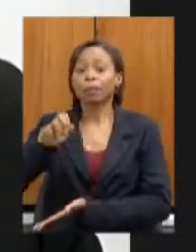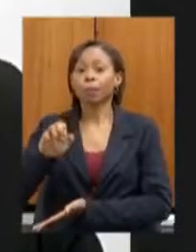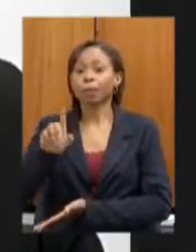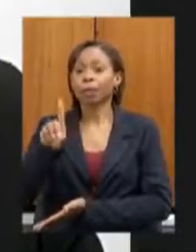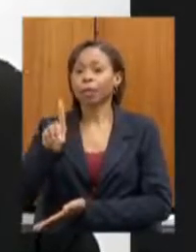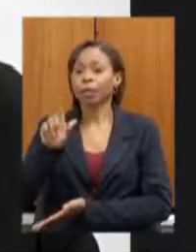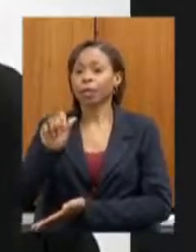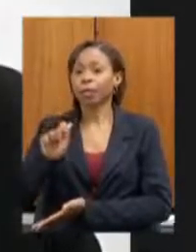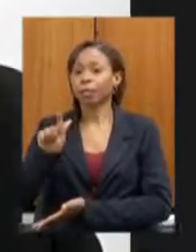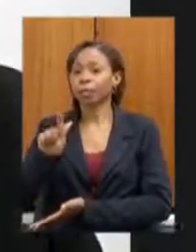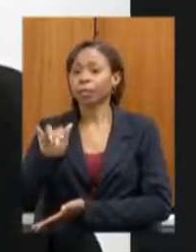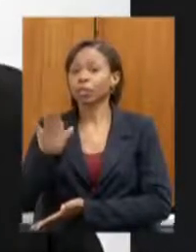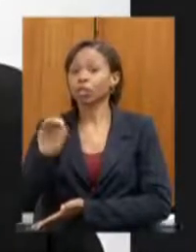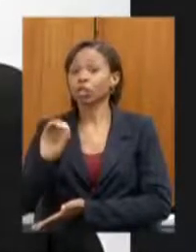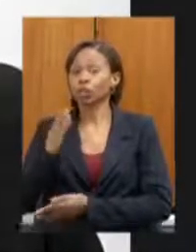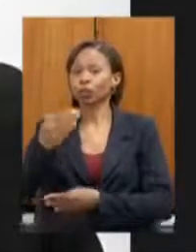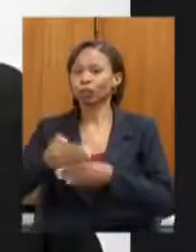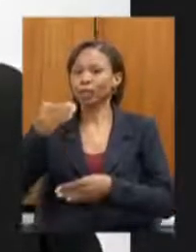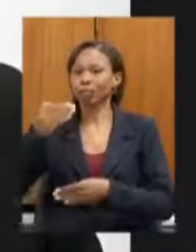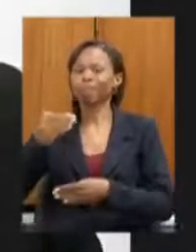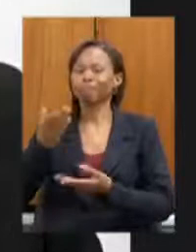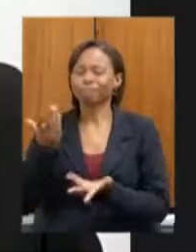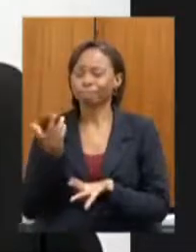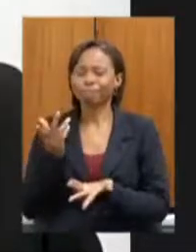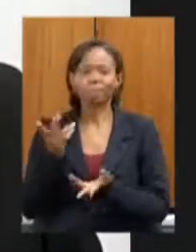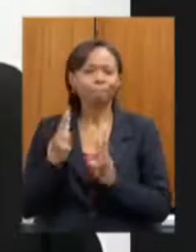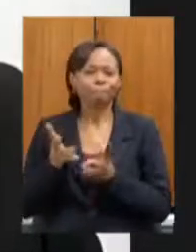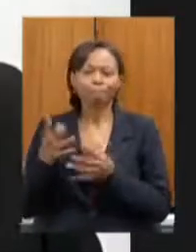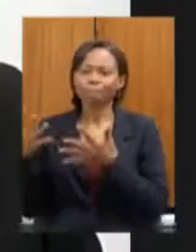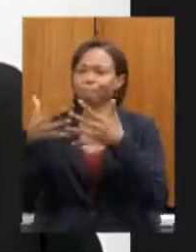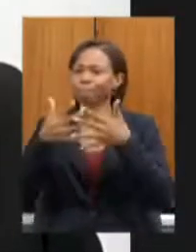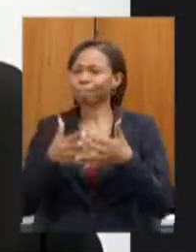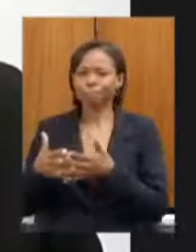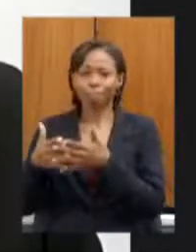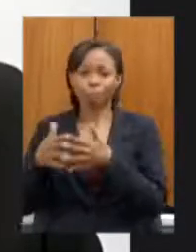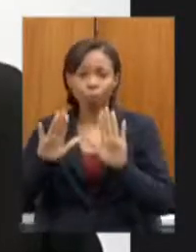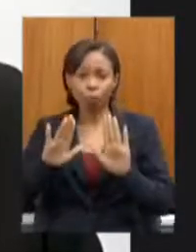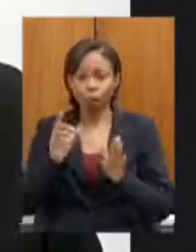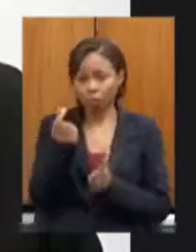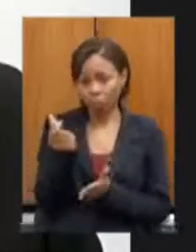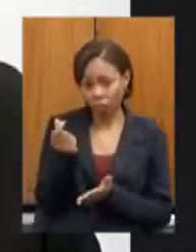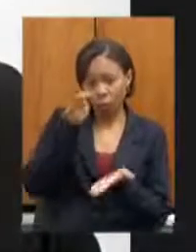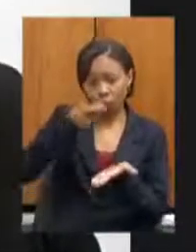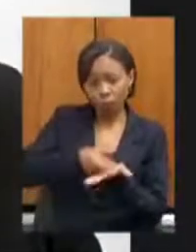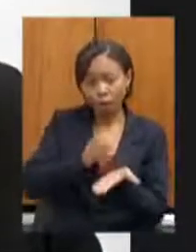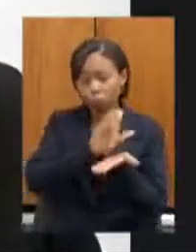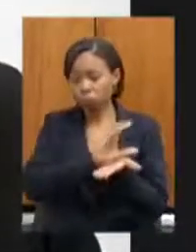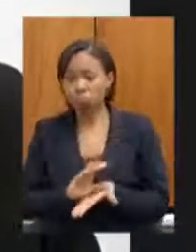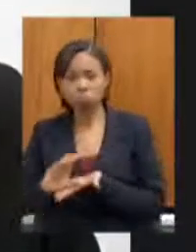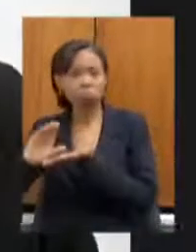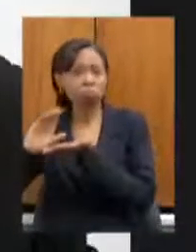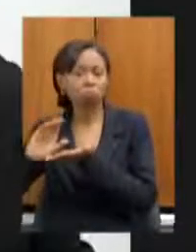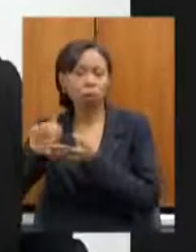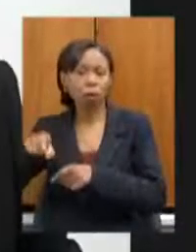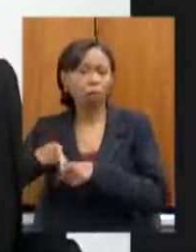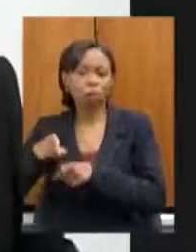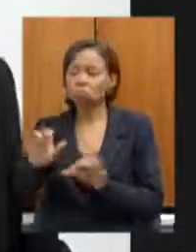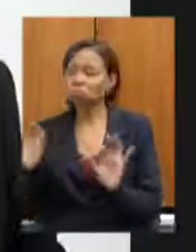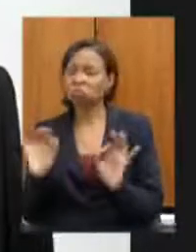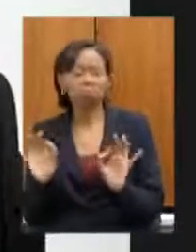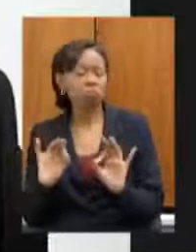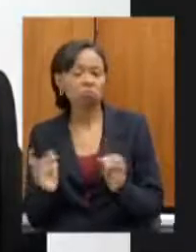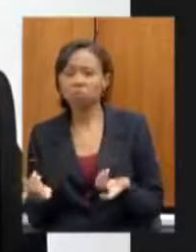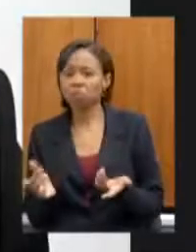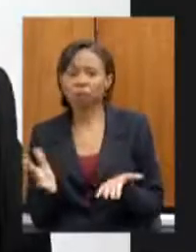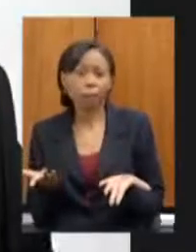carreta e esse investimento não retorna para o sertão da mesma forma essas carretas que vem carregar no Serrasa esses caminhões que vem